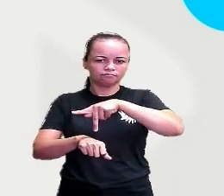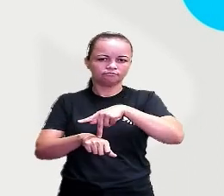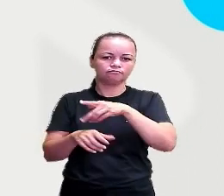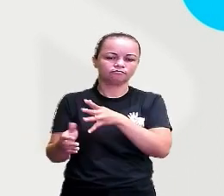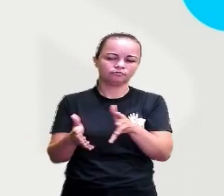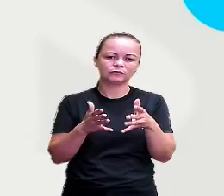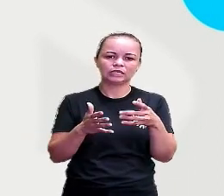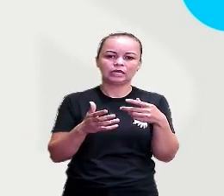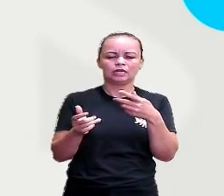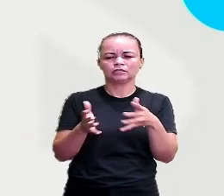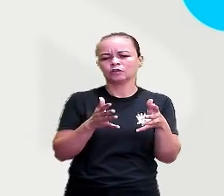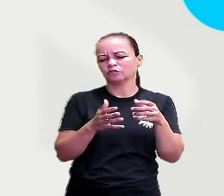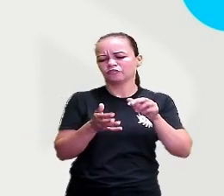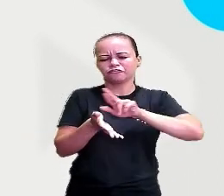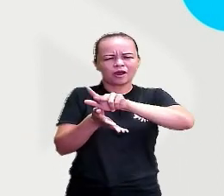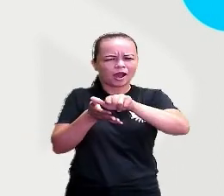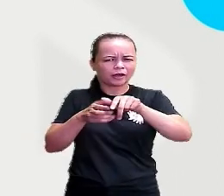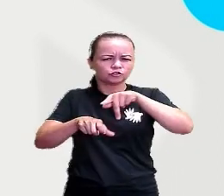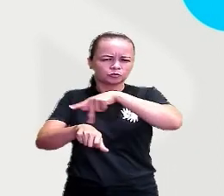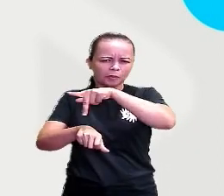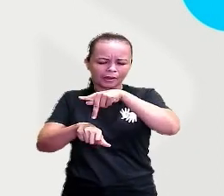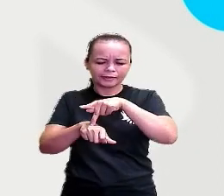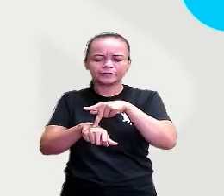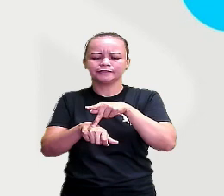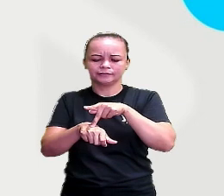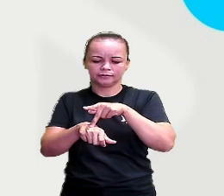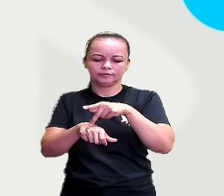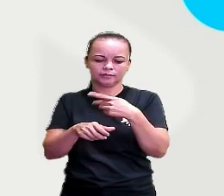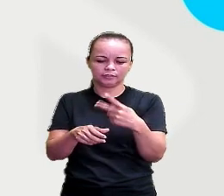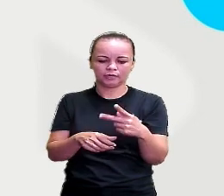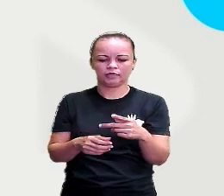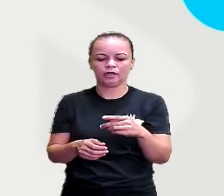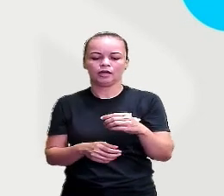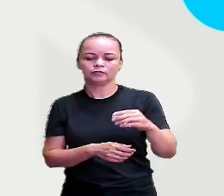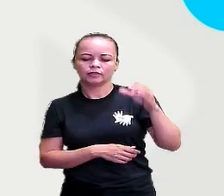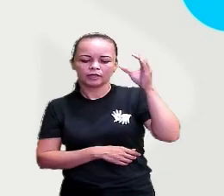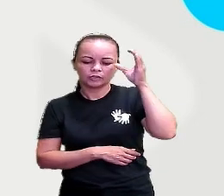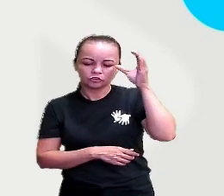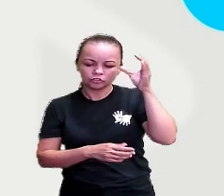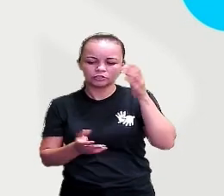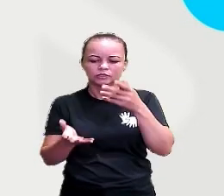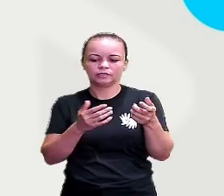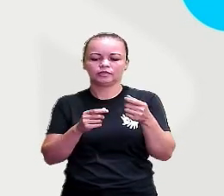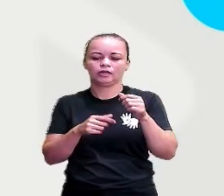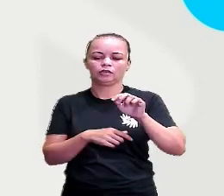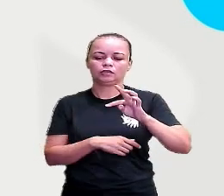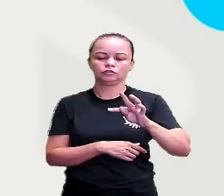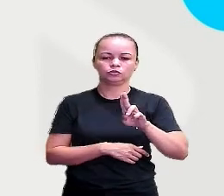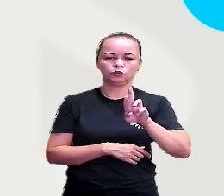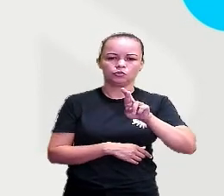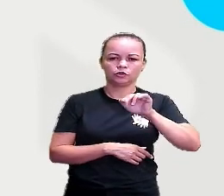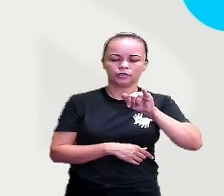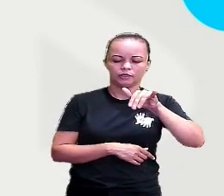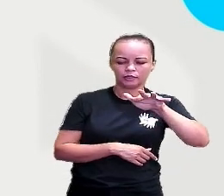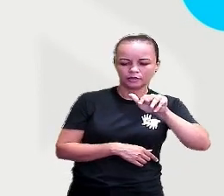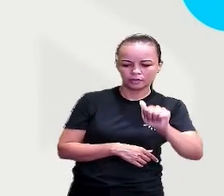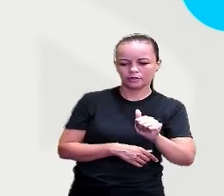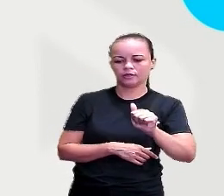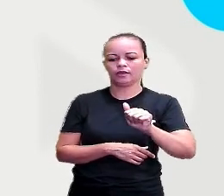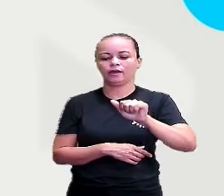espalhado por Turquia, Irã, Iraque e Síria. Na China, vivem vários povos, mas todos eles têm a nacionalidade